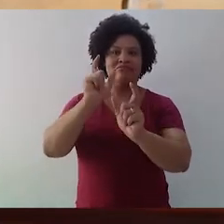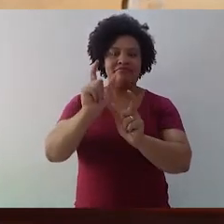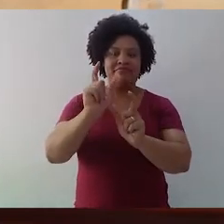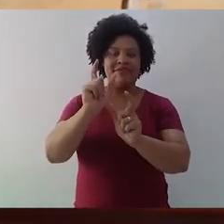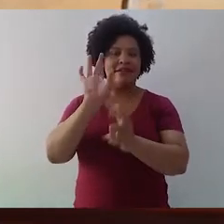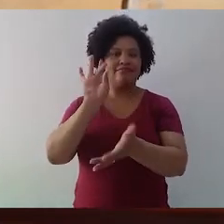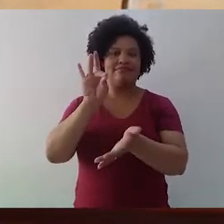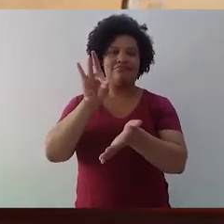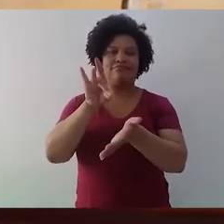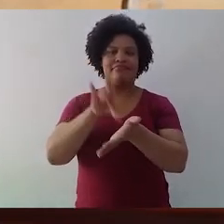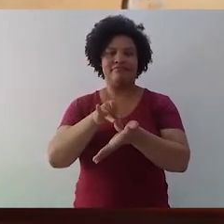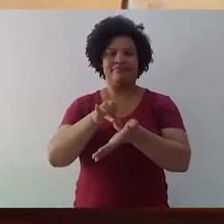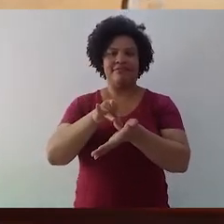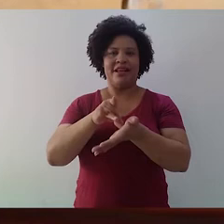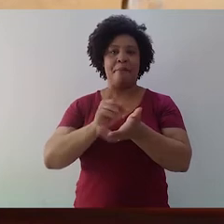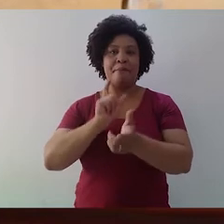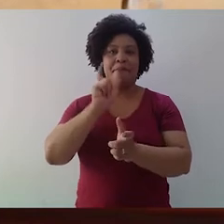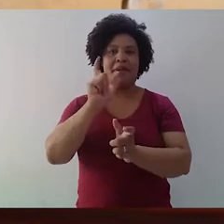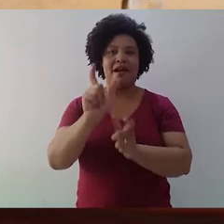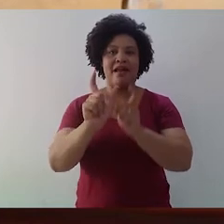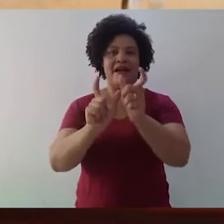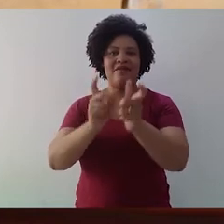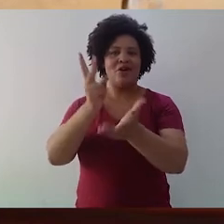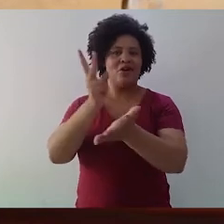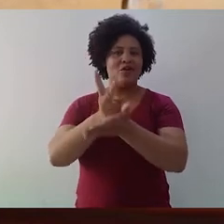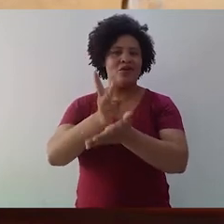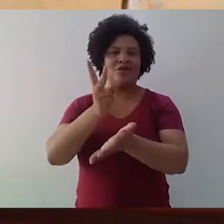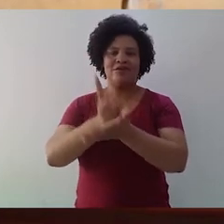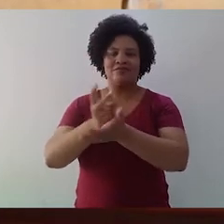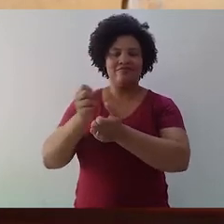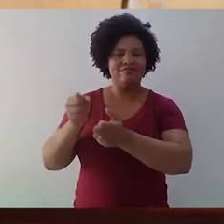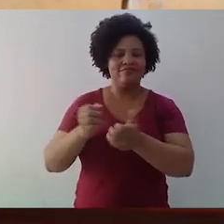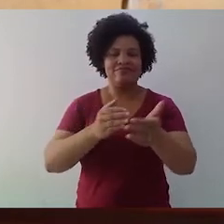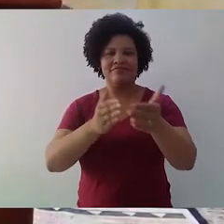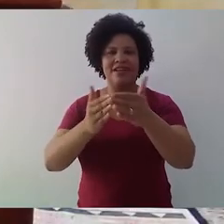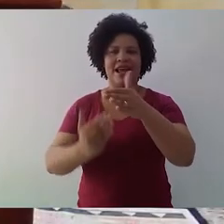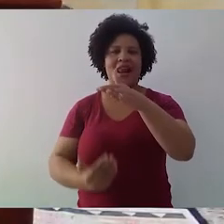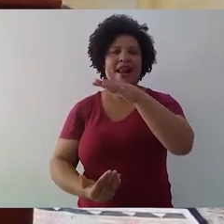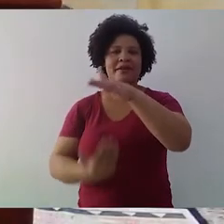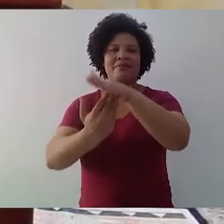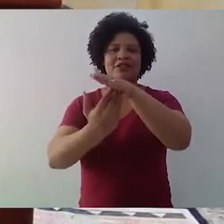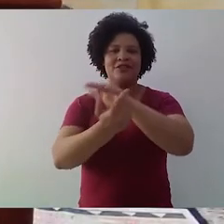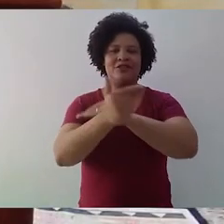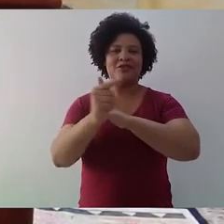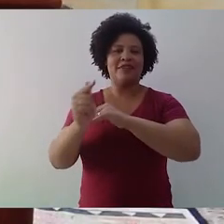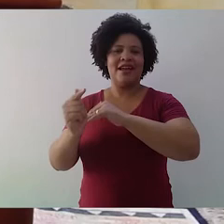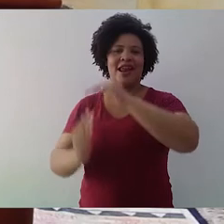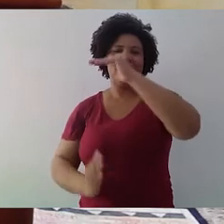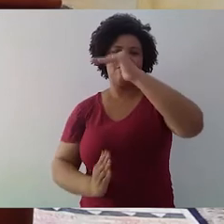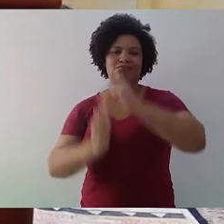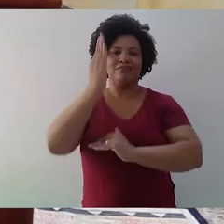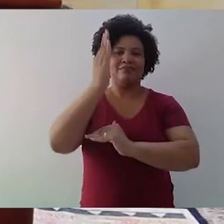palavras continuam com seus deslimites. Então, fazer